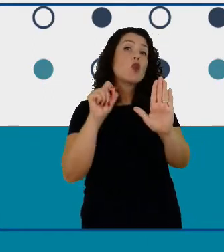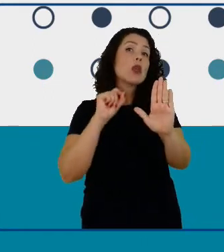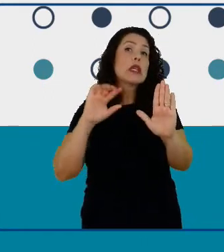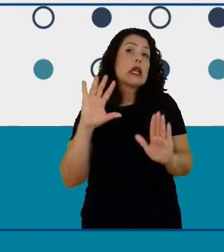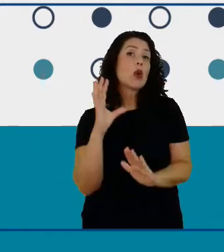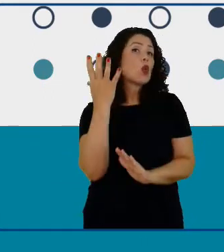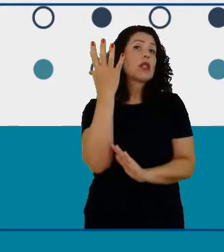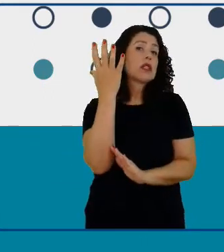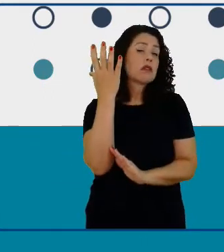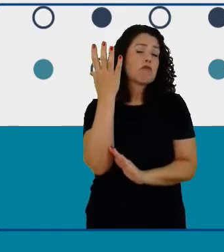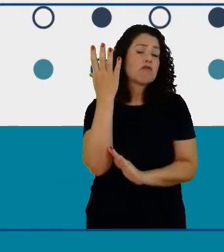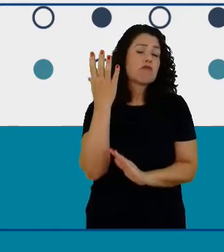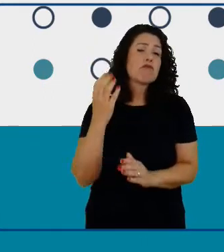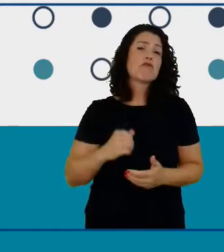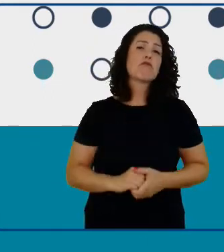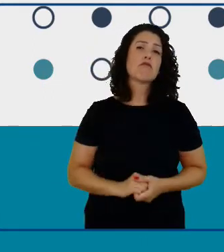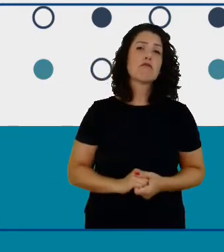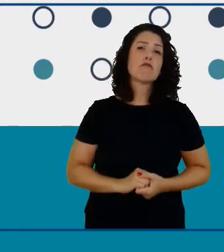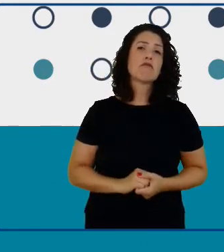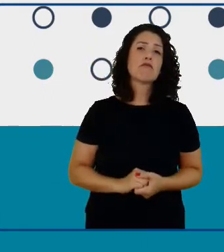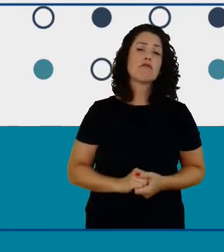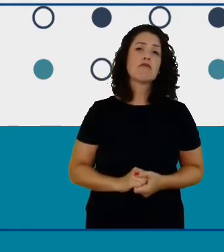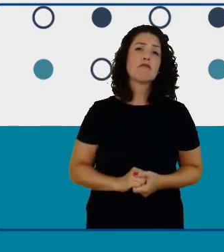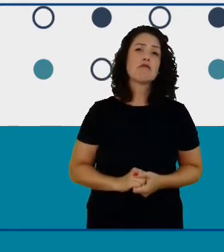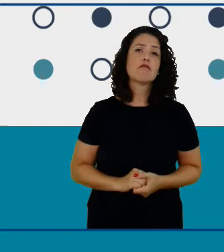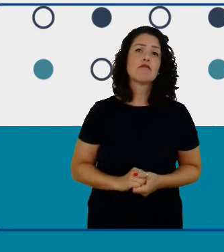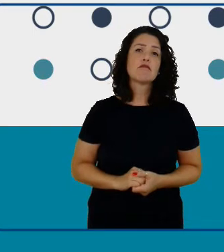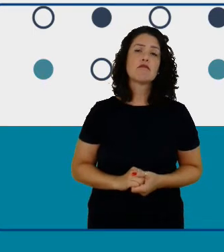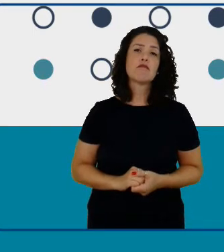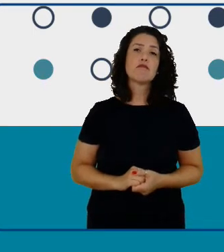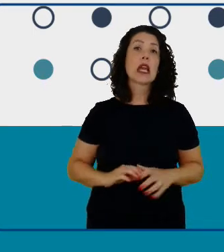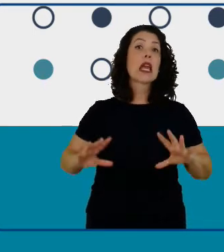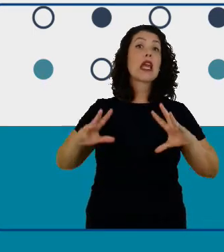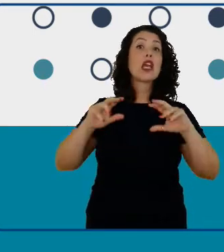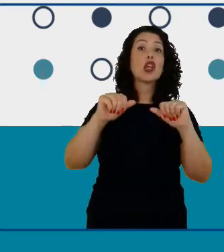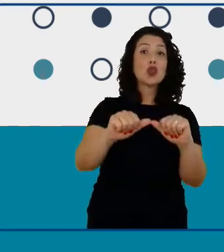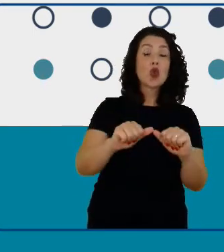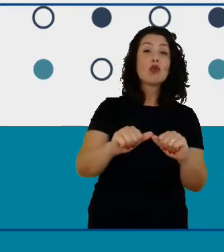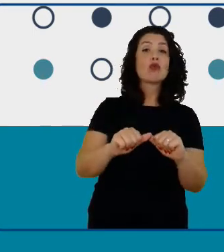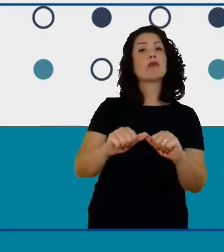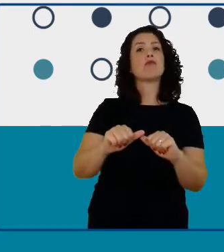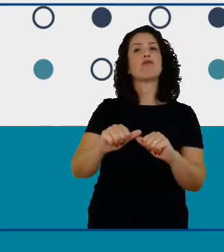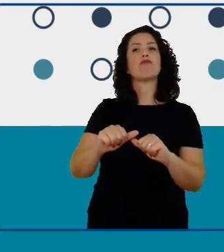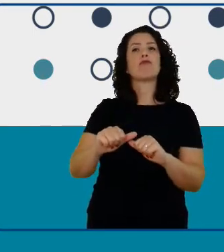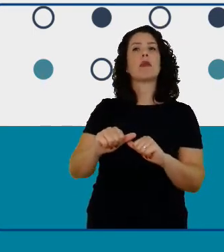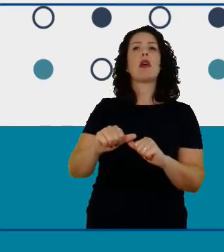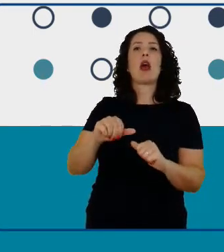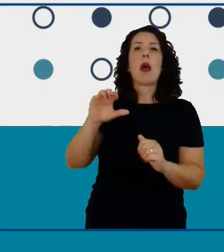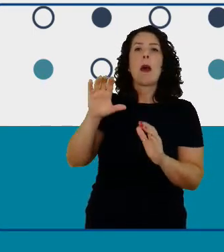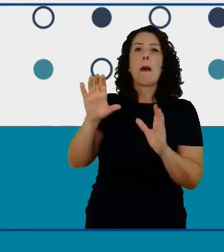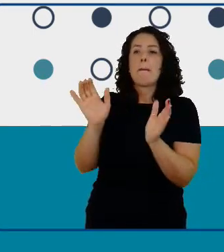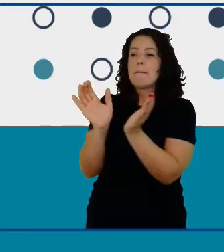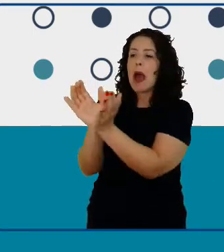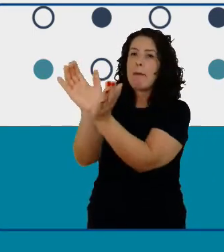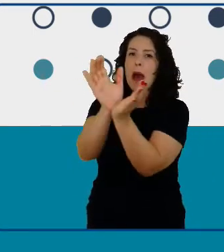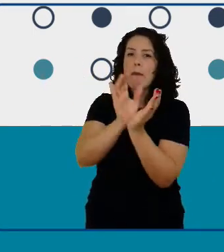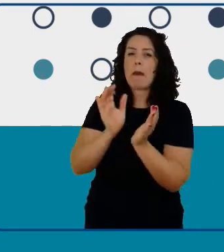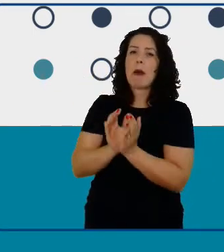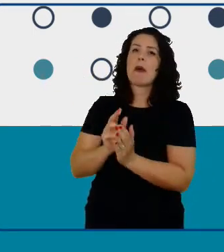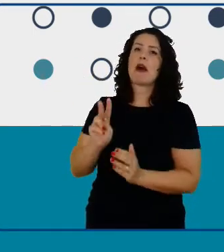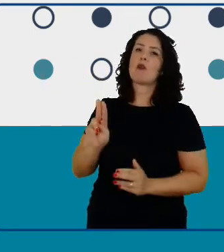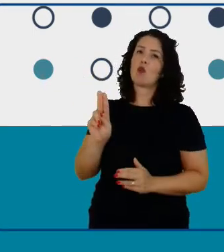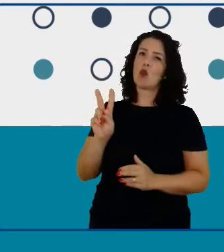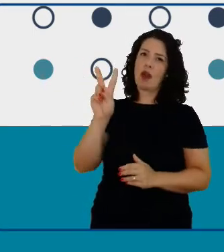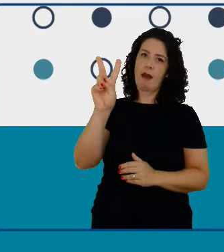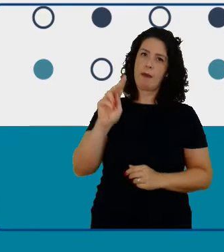em todos os STEM clubs no Reino Unido então os principais tópicos do